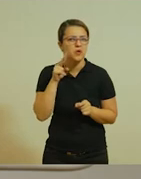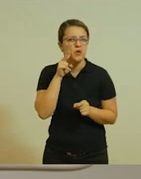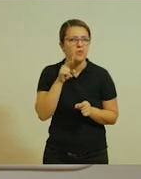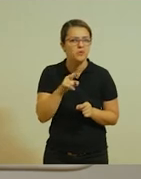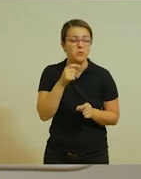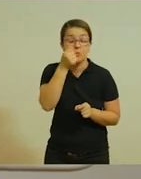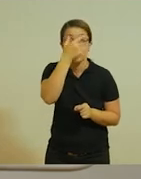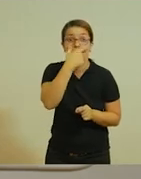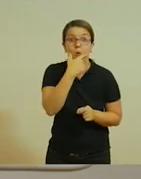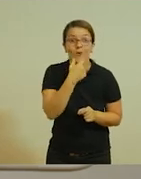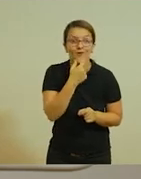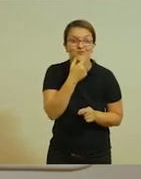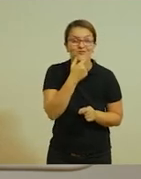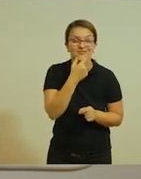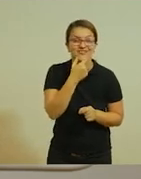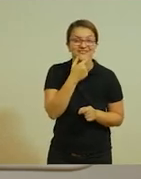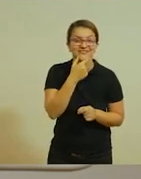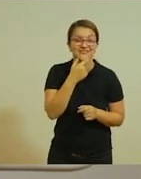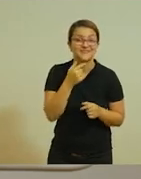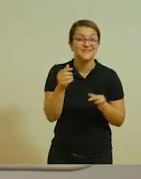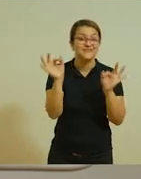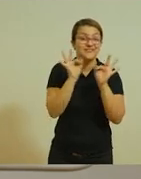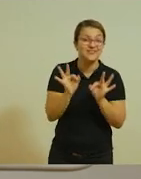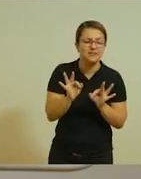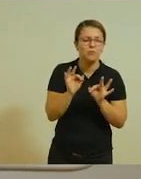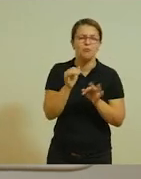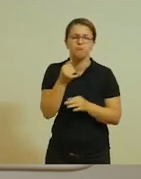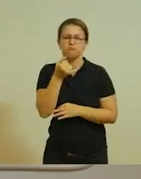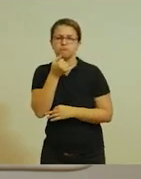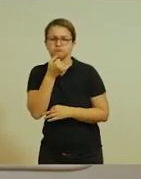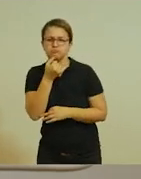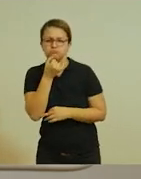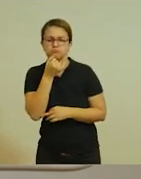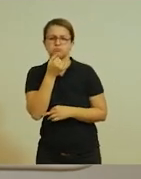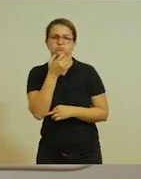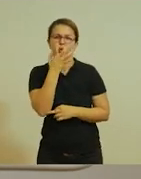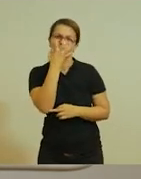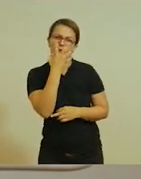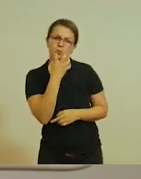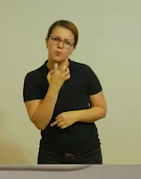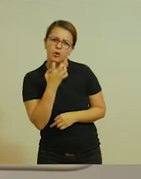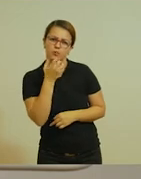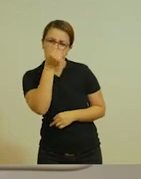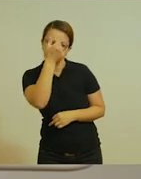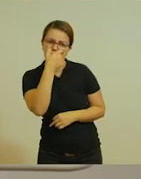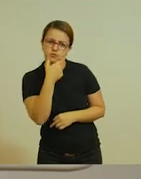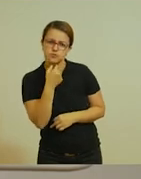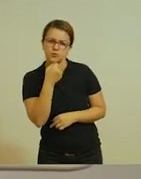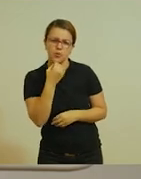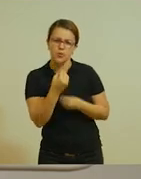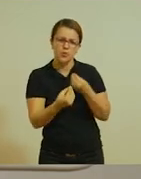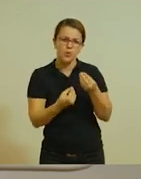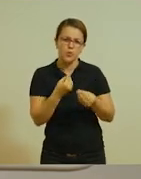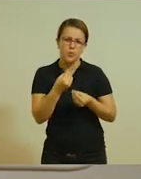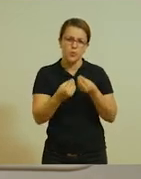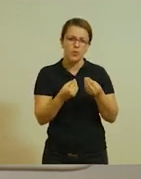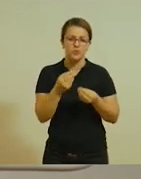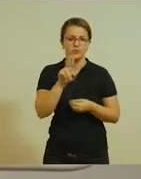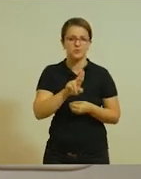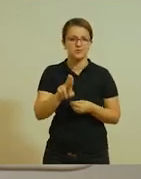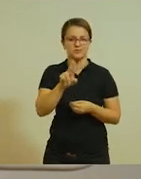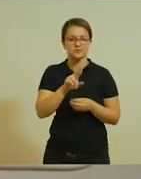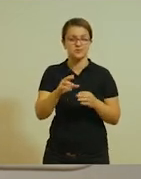feliz, uma carinha triste, isso tudo, uma carinha zangada. Isso podemos usar através da